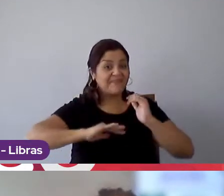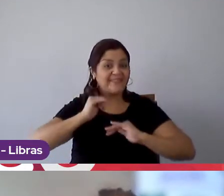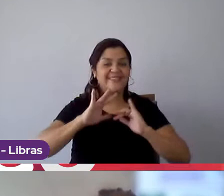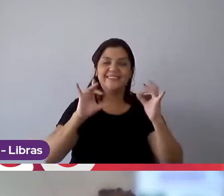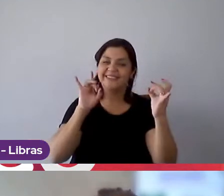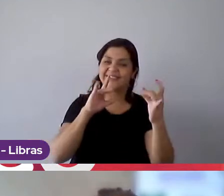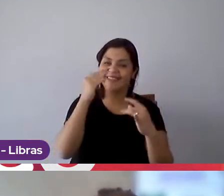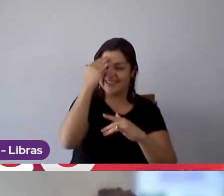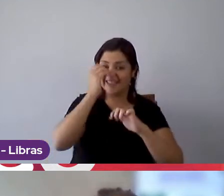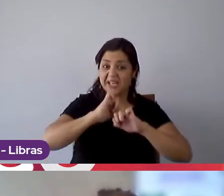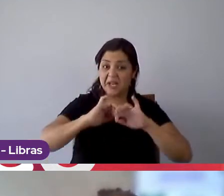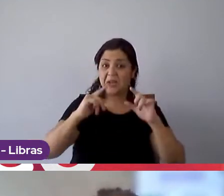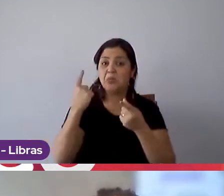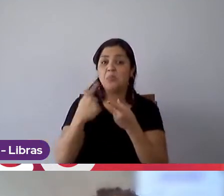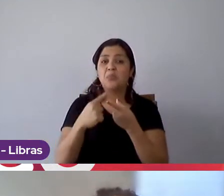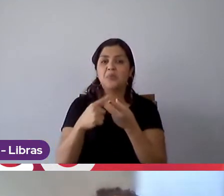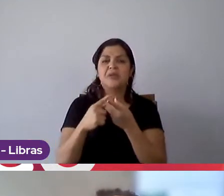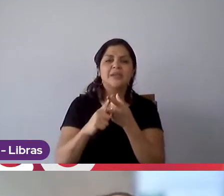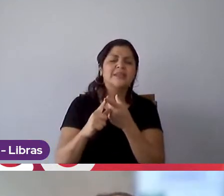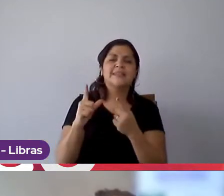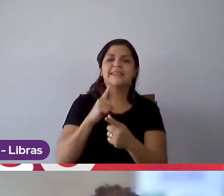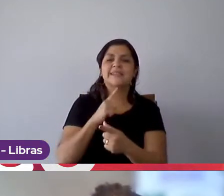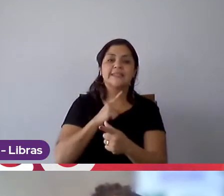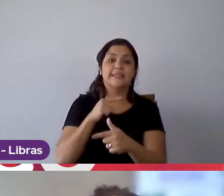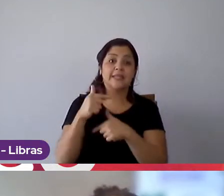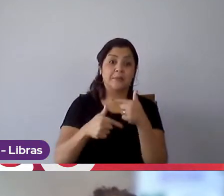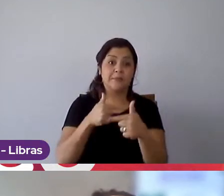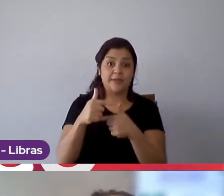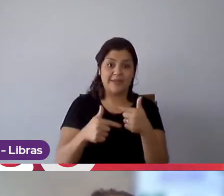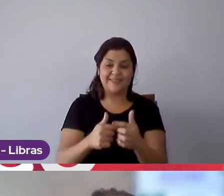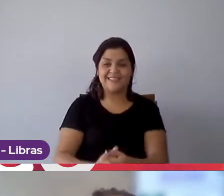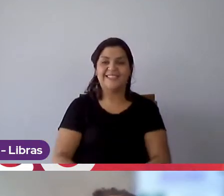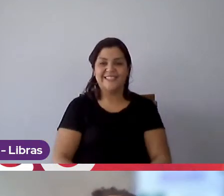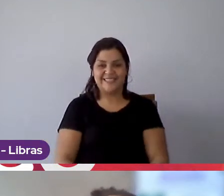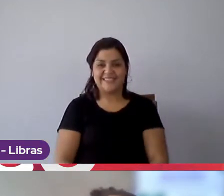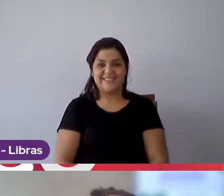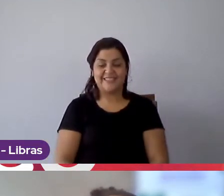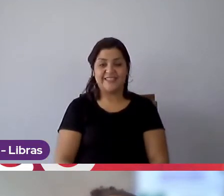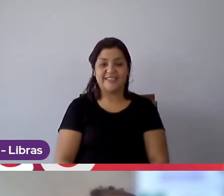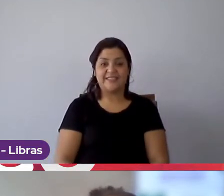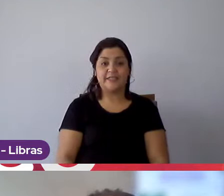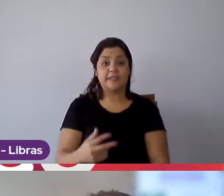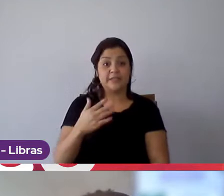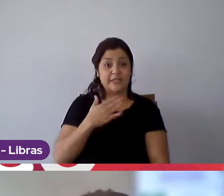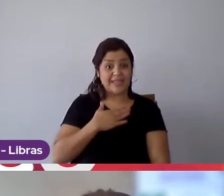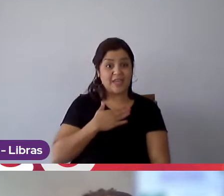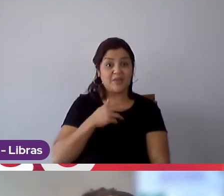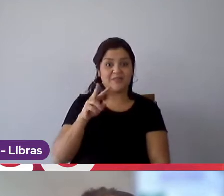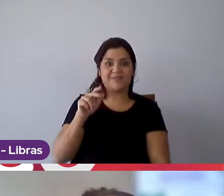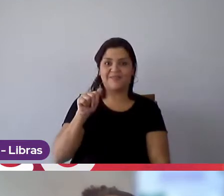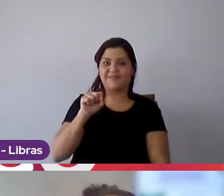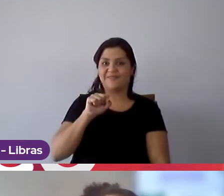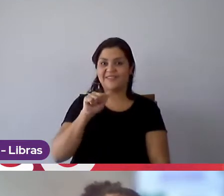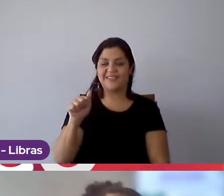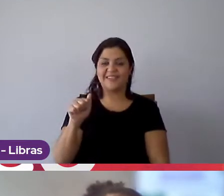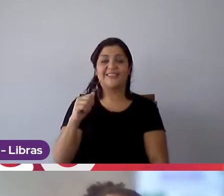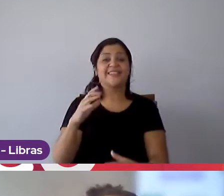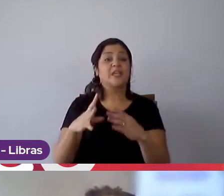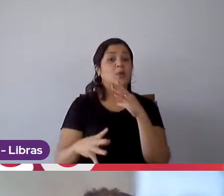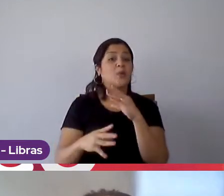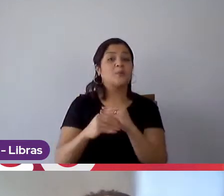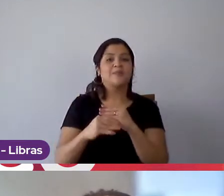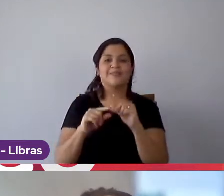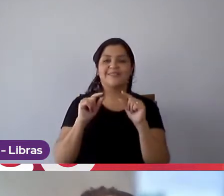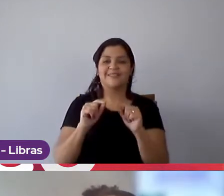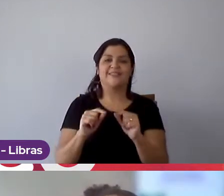entendam por que vocês querem estar em tal companhia. E na minha parte, a minha dica complementando dos colegas